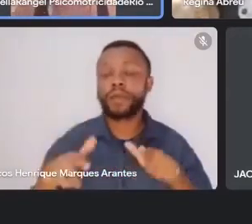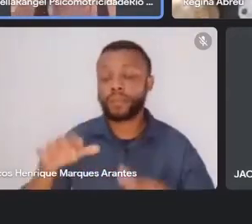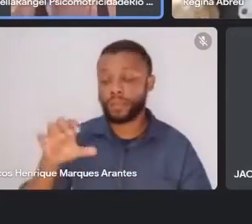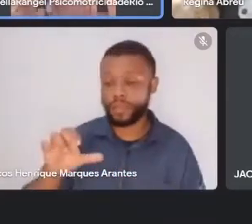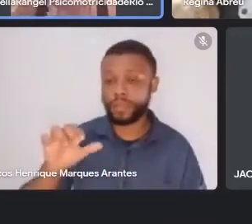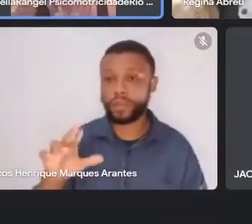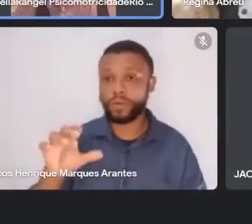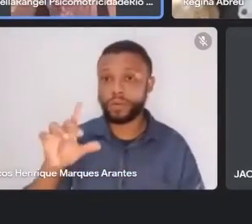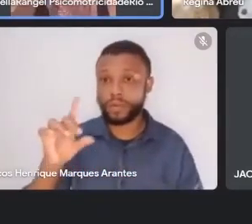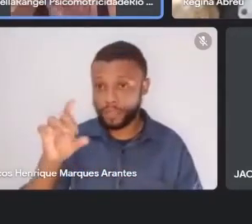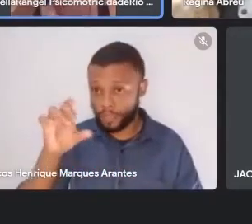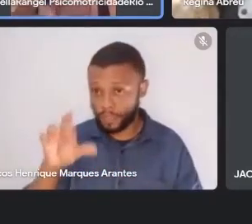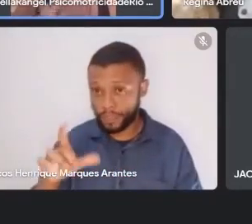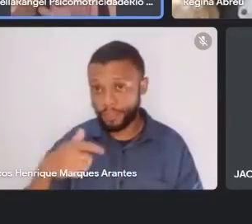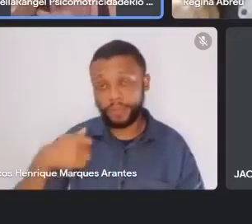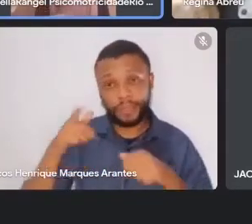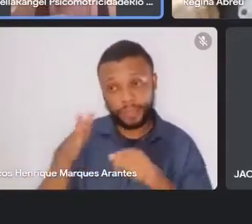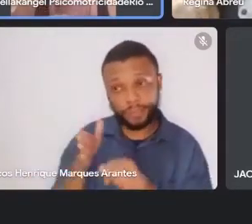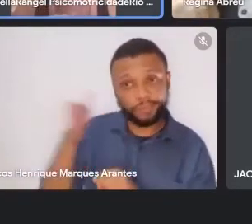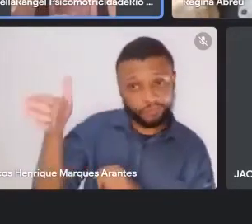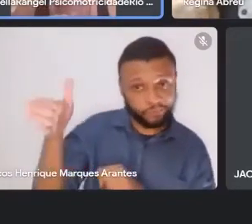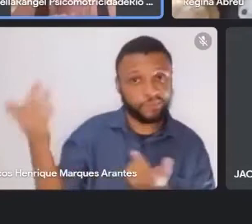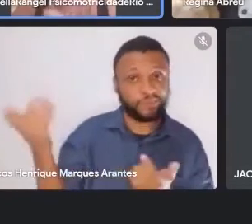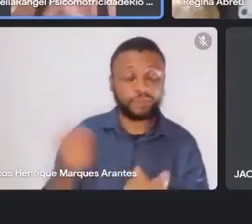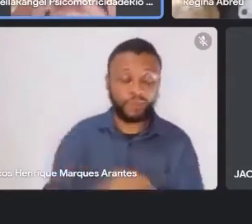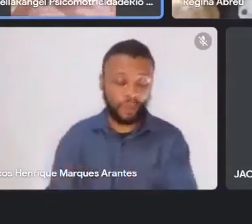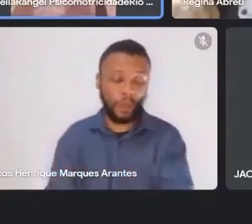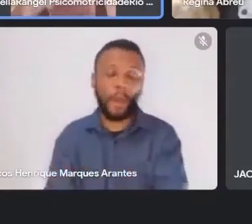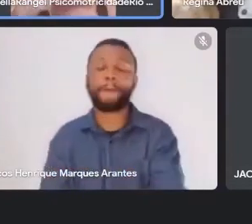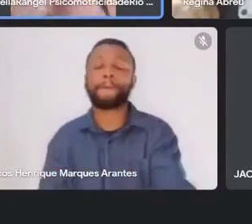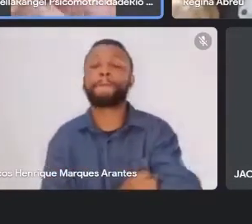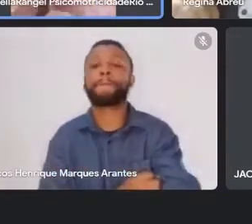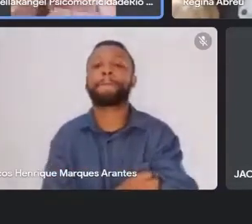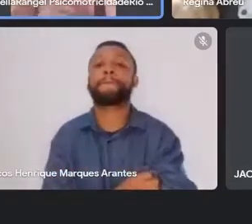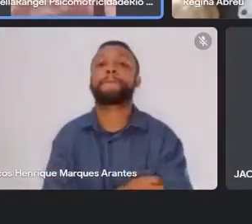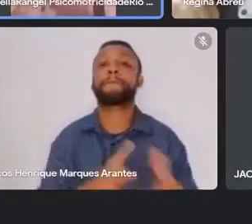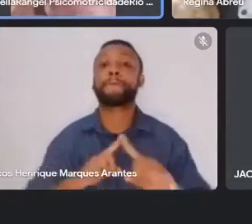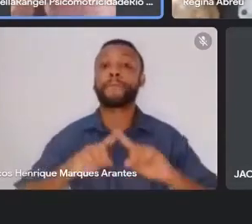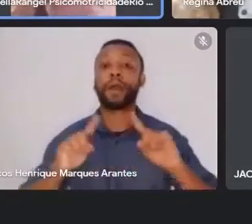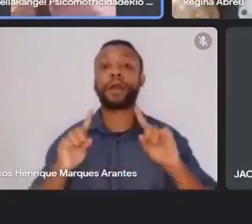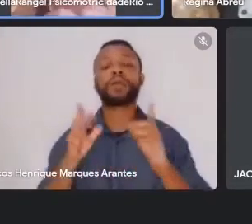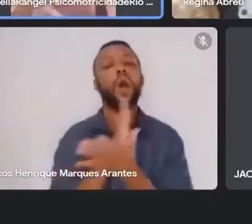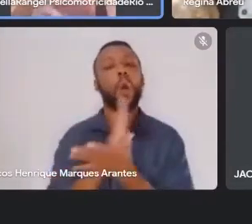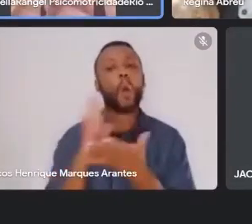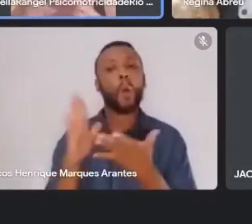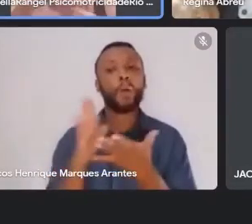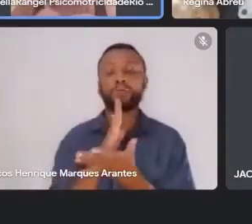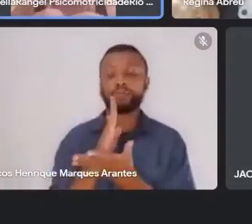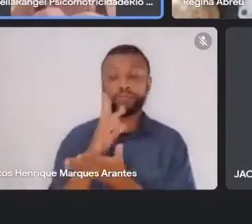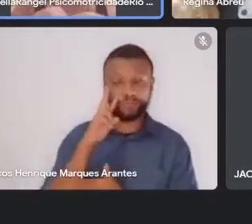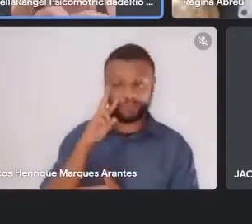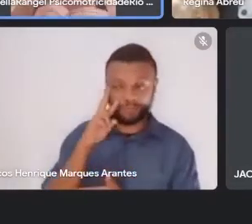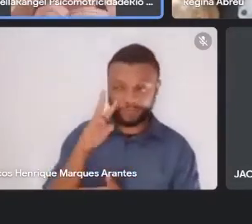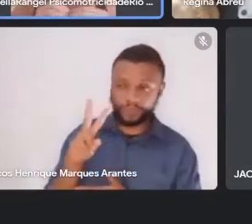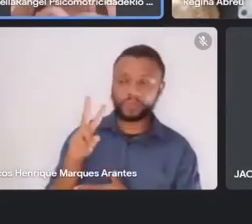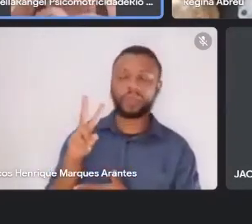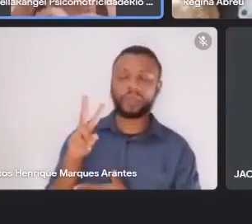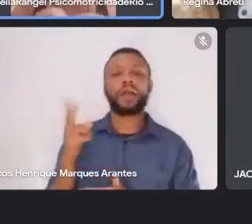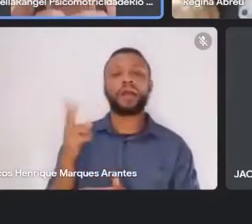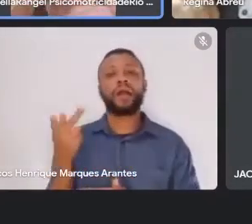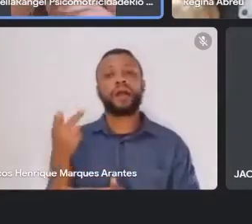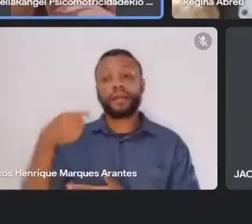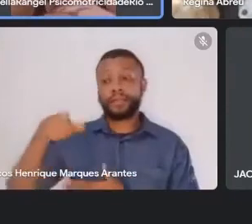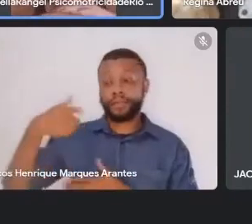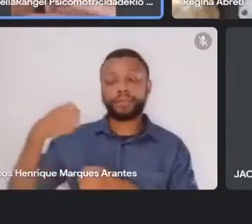não sei como é que está, né, mas no dia que eu fui, inclusive, eles estavam fazendo algumas pequenas reformas, organizando, e foi